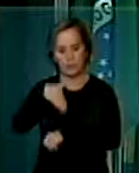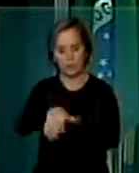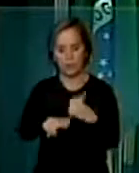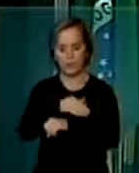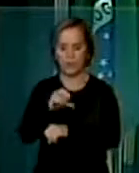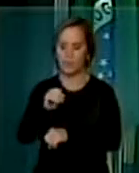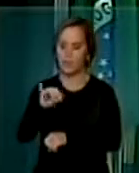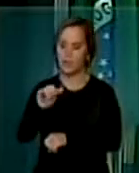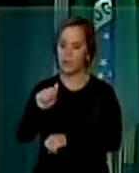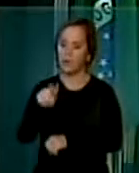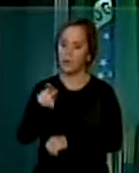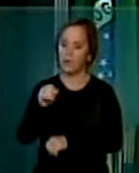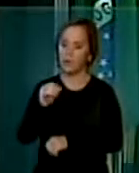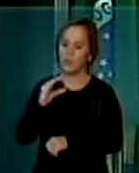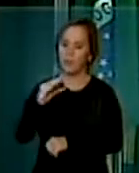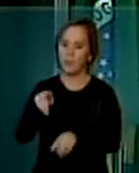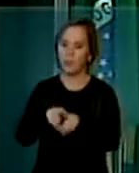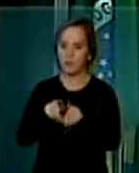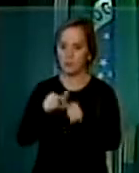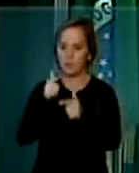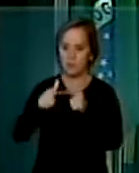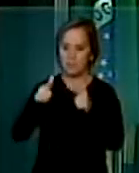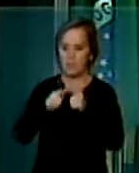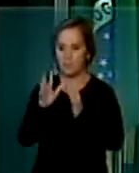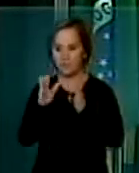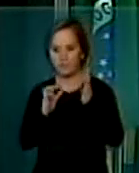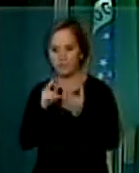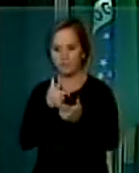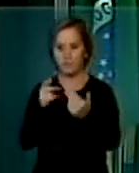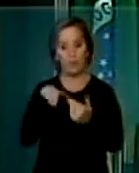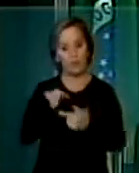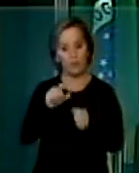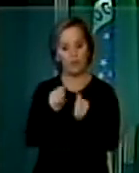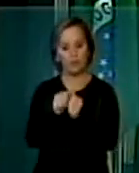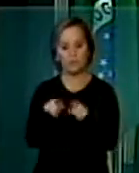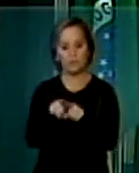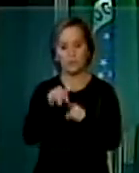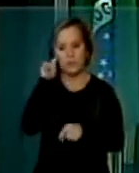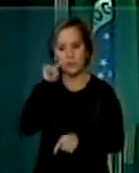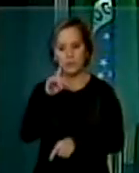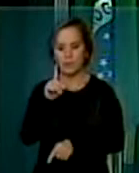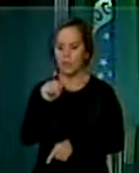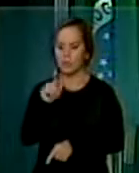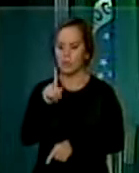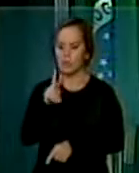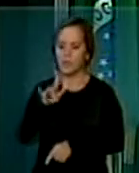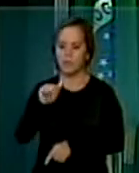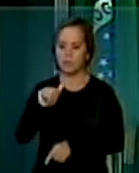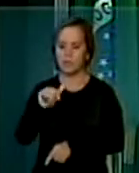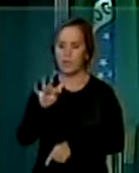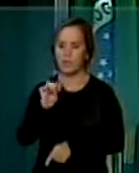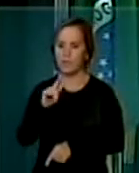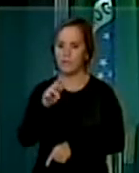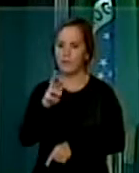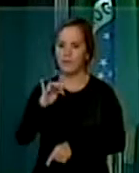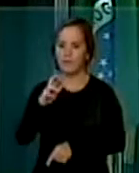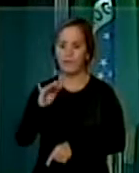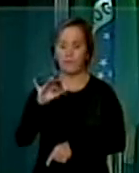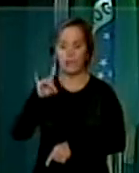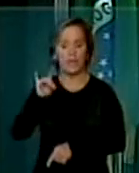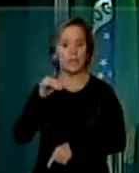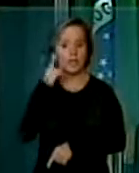Iapoque, os problemas, os conflitos. E eu estarei lá também ao lado da deputada Adalva Figueiredo para participar dessa audiência pública.